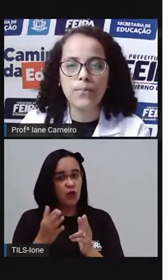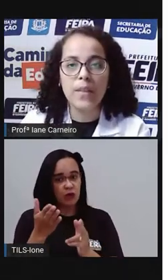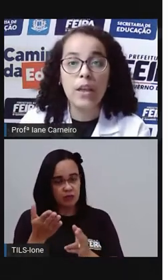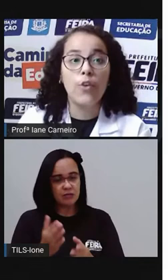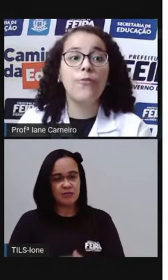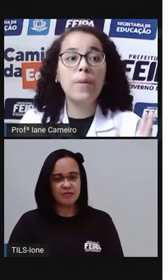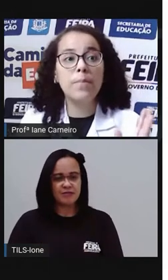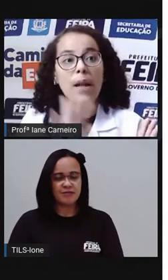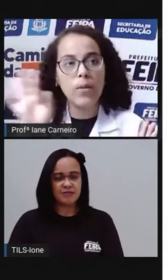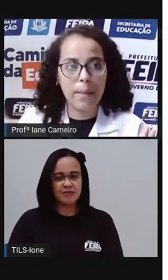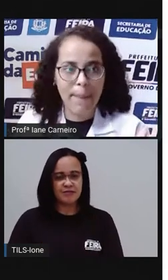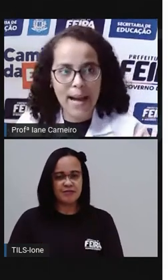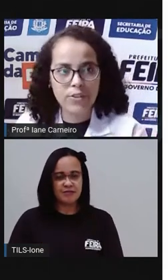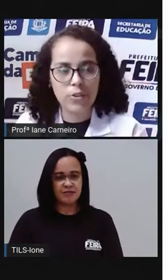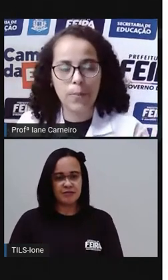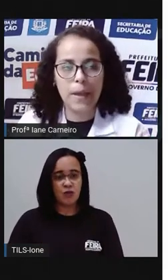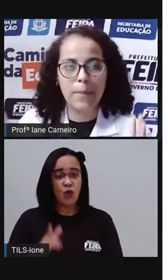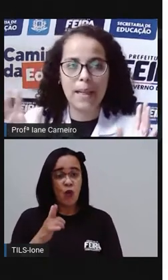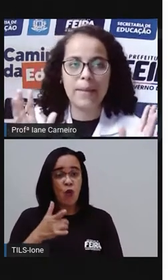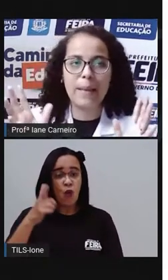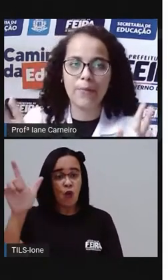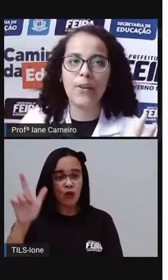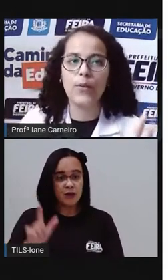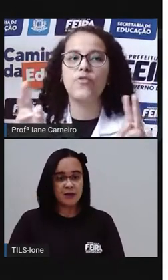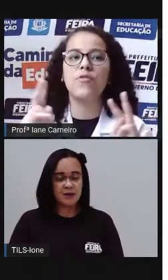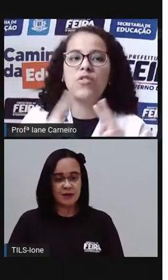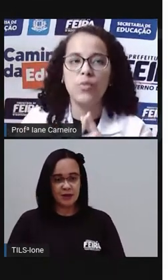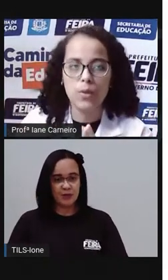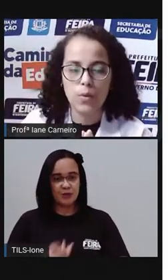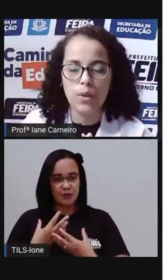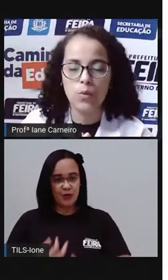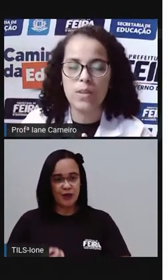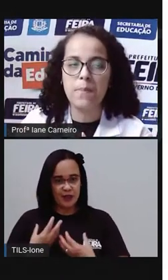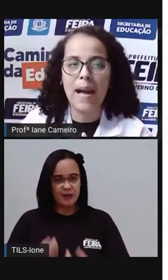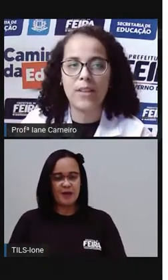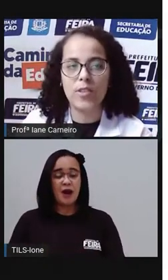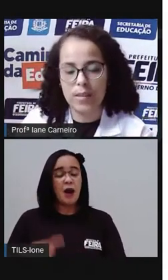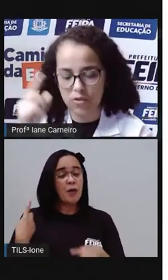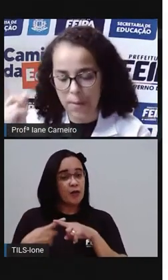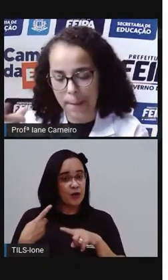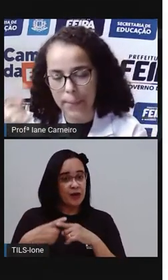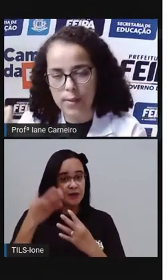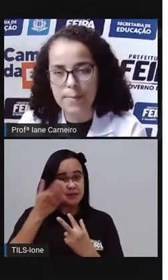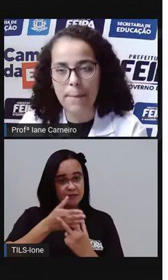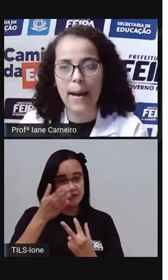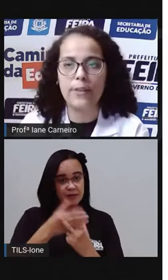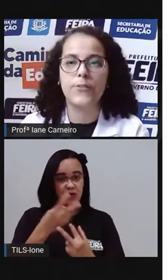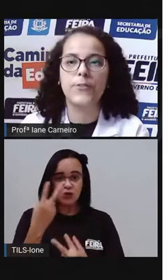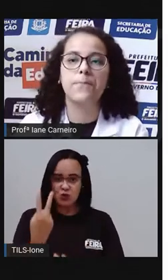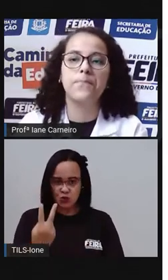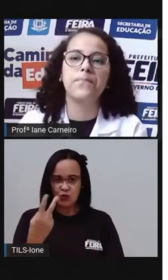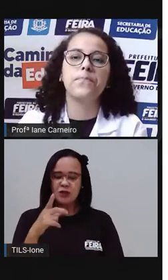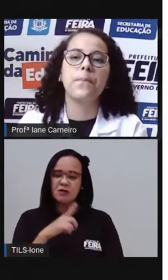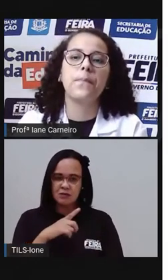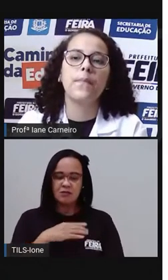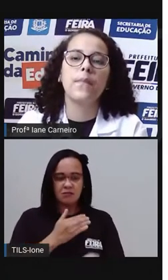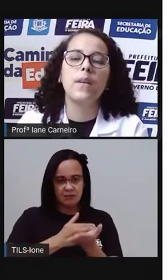Tá bom? Vamos para a outra parte do poema. Lembra que a Pró falou que dividiu em duas partes? Então a vai para a próxima parte.